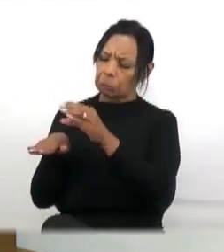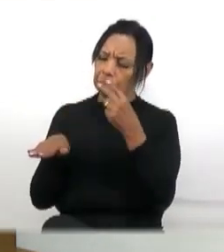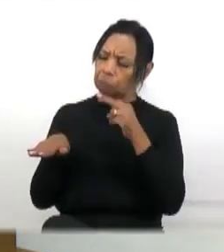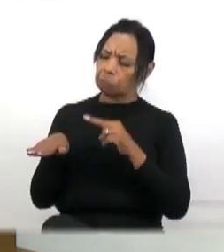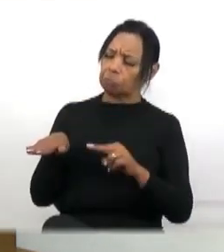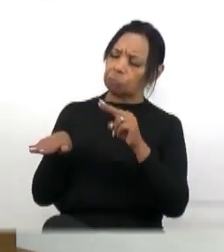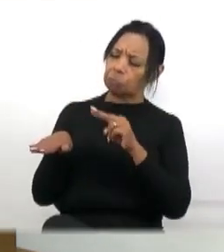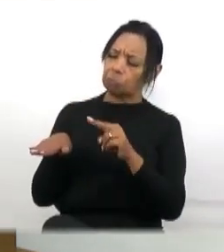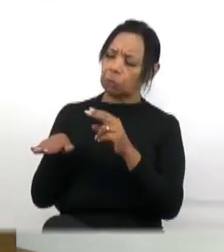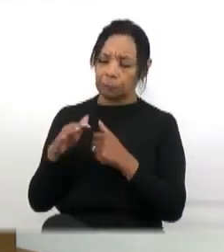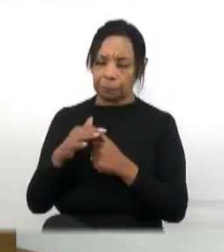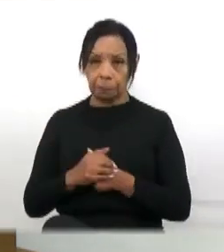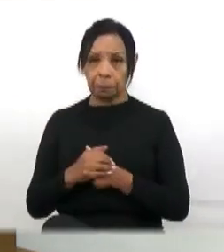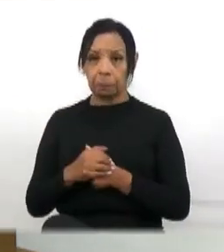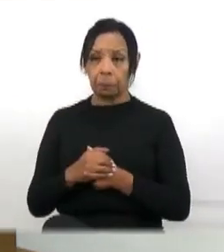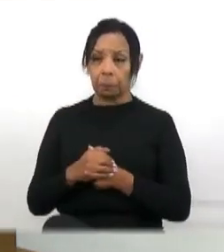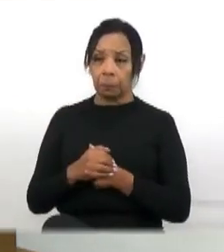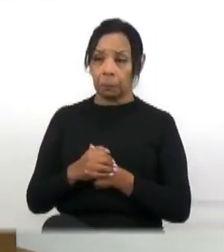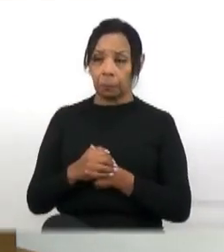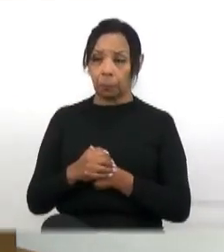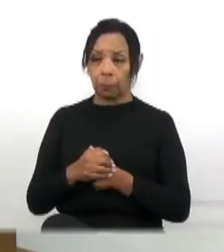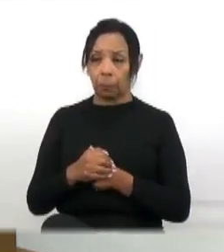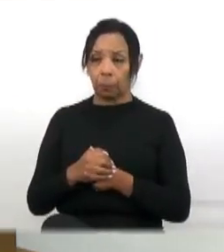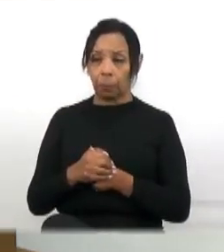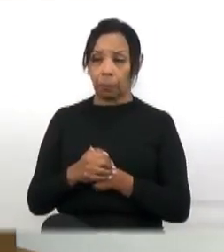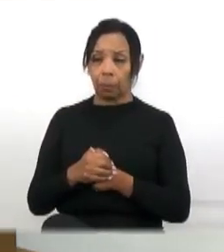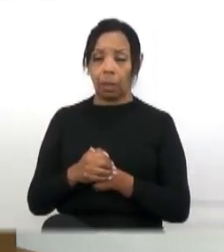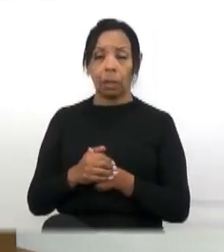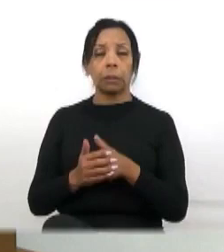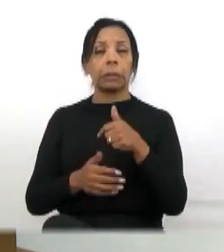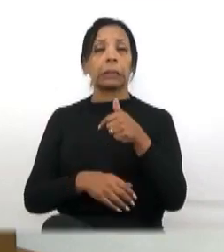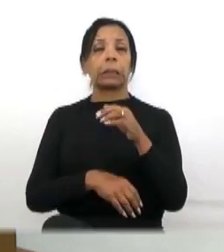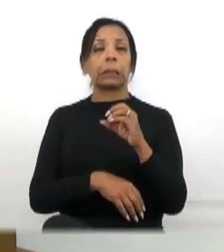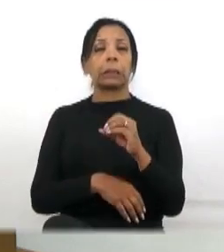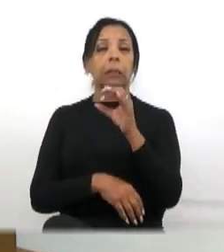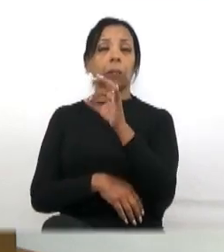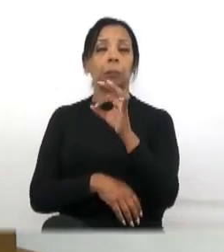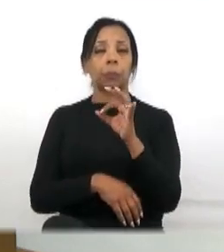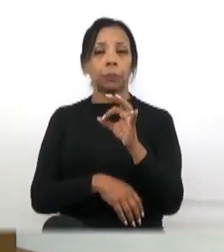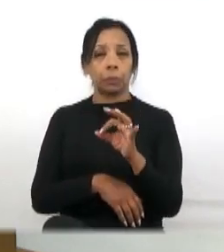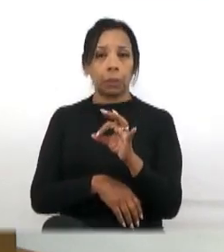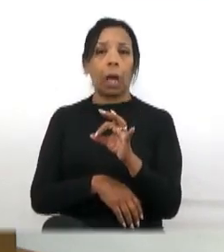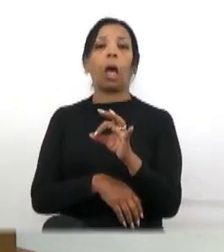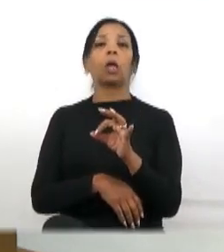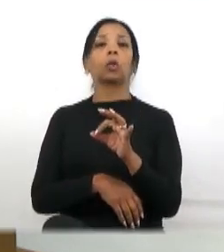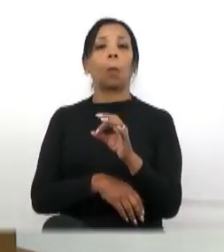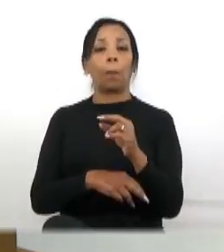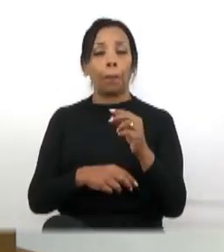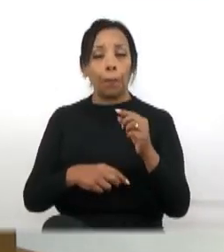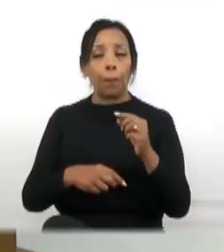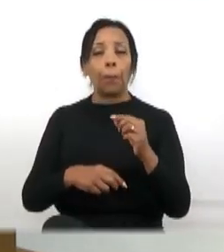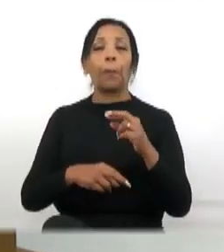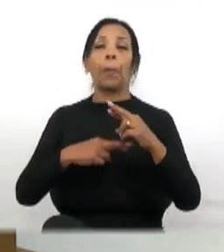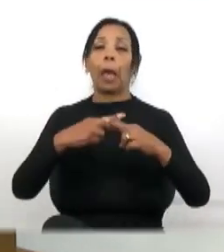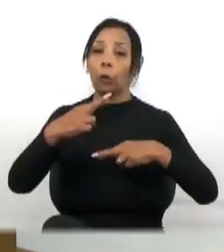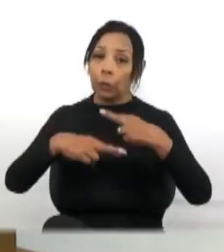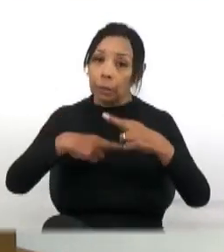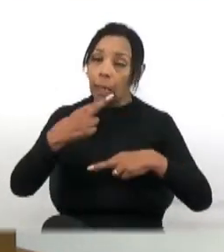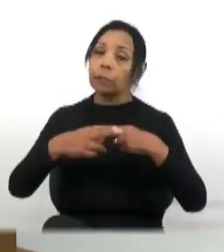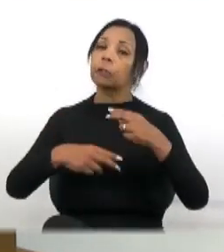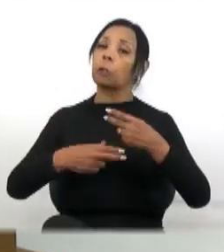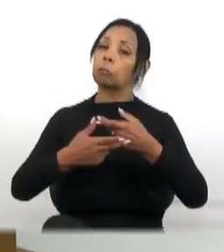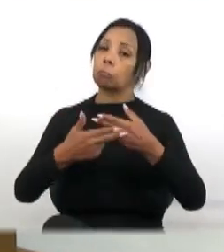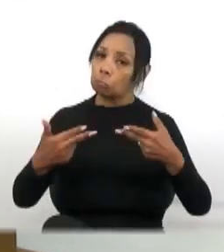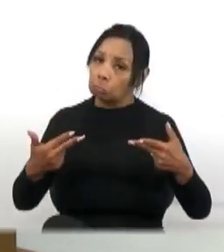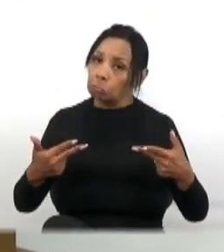eu... quase 70% da obra sendo reutilizado, este broquete, que ali tem